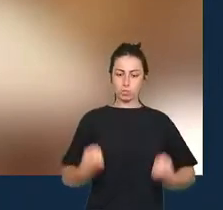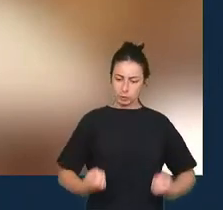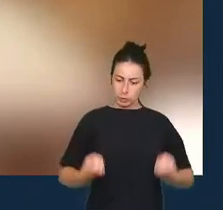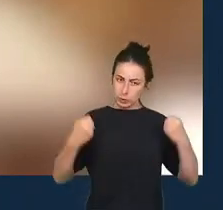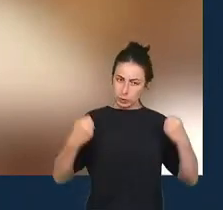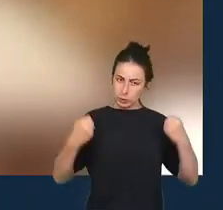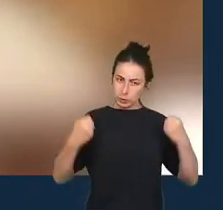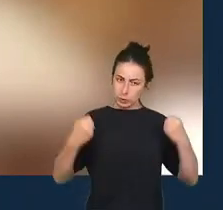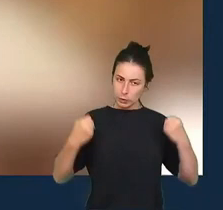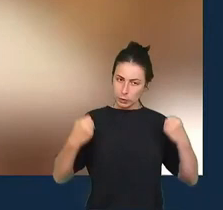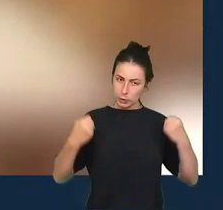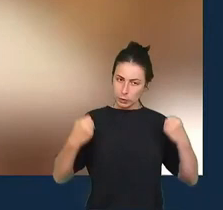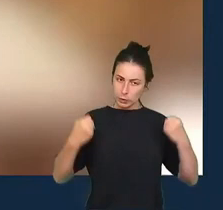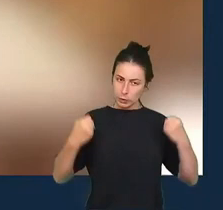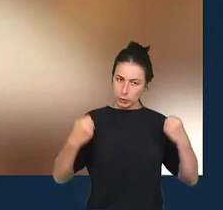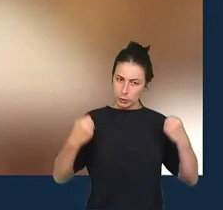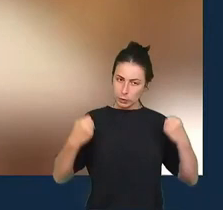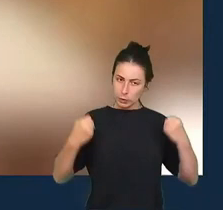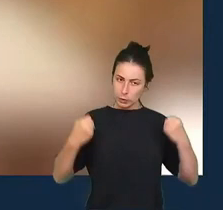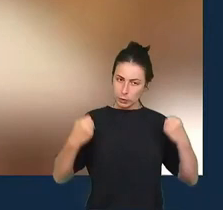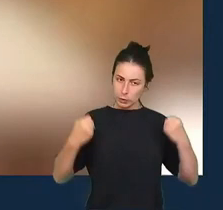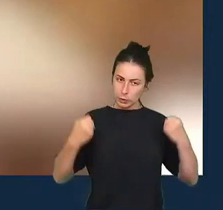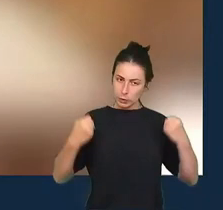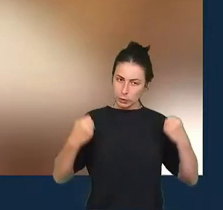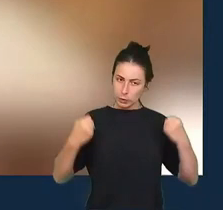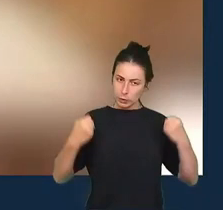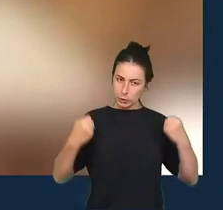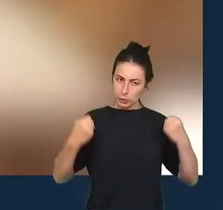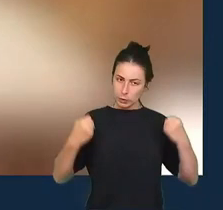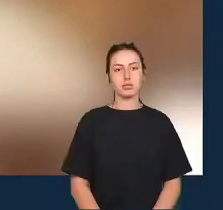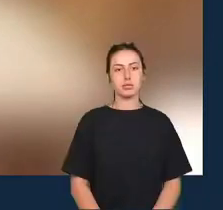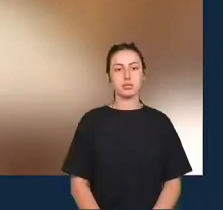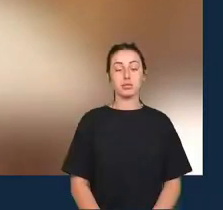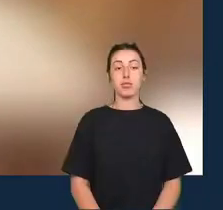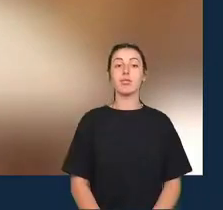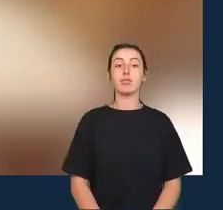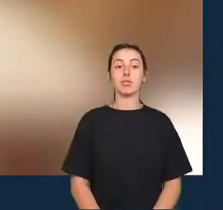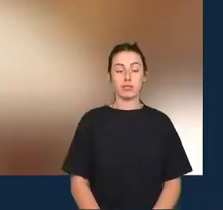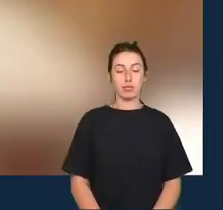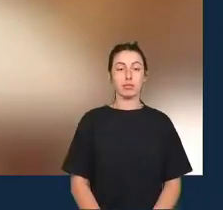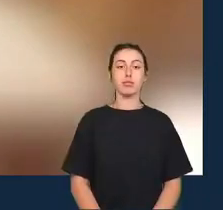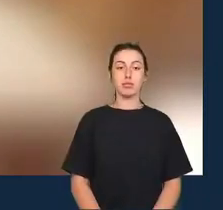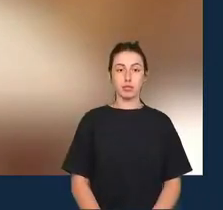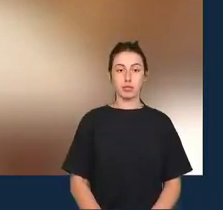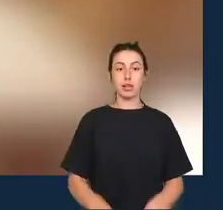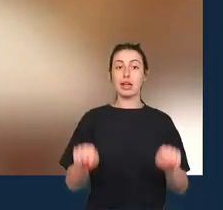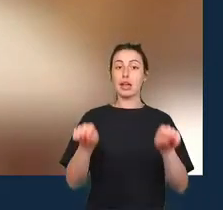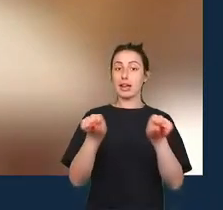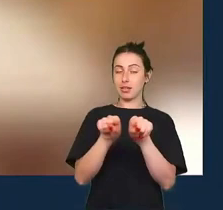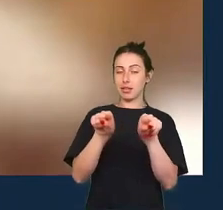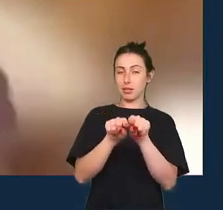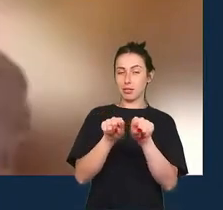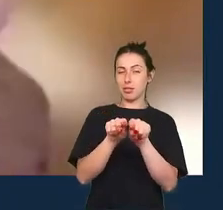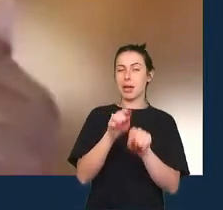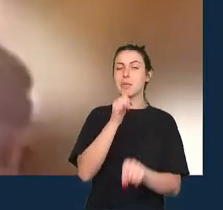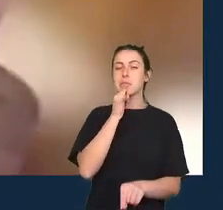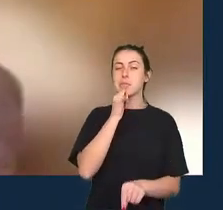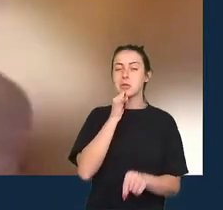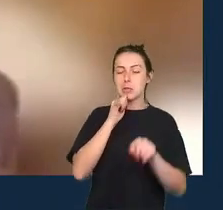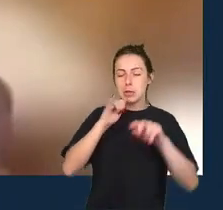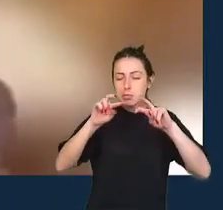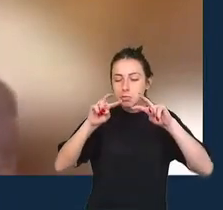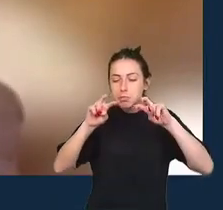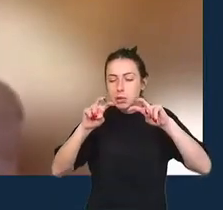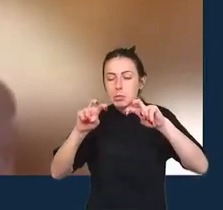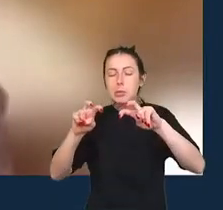e há um lugar intermediário aonde por exemplo numa investigação de 12 meses que usa